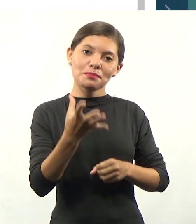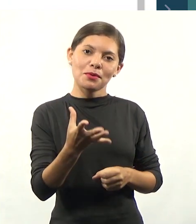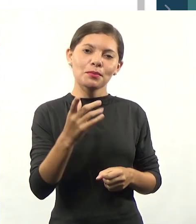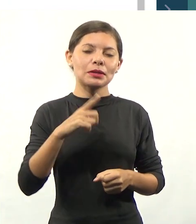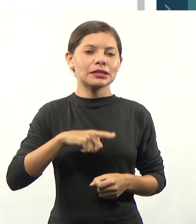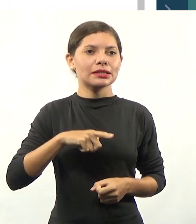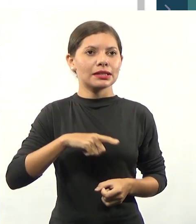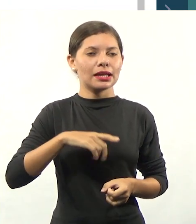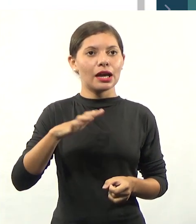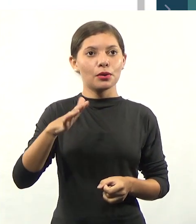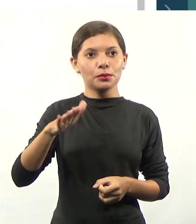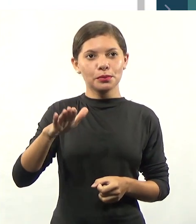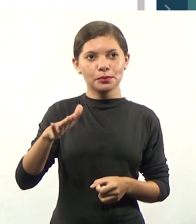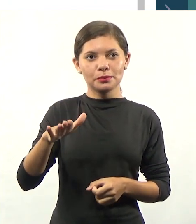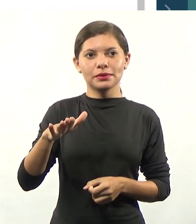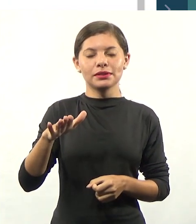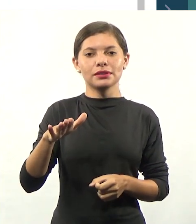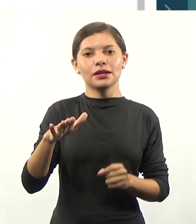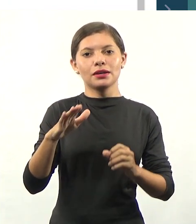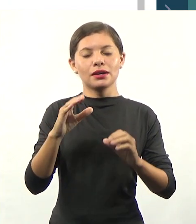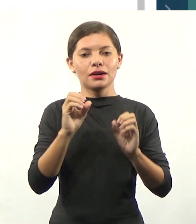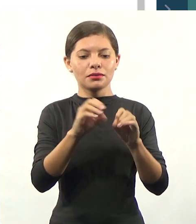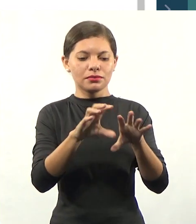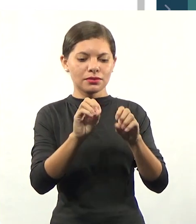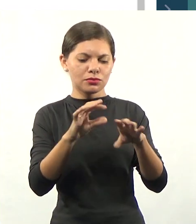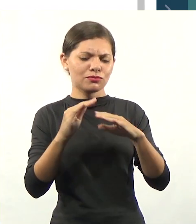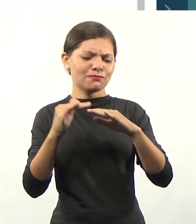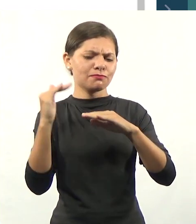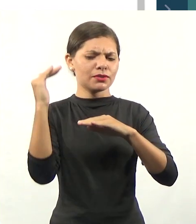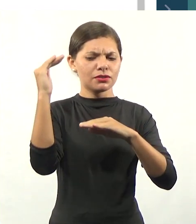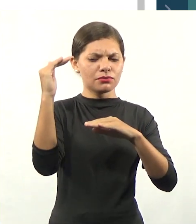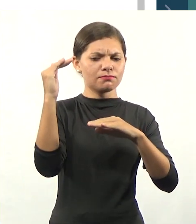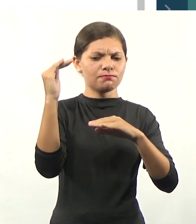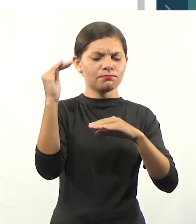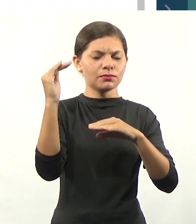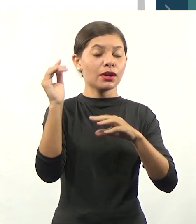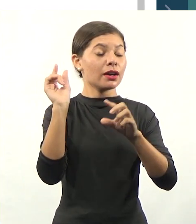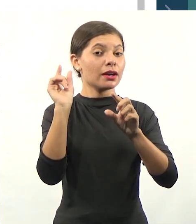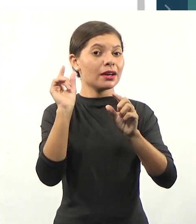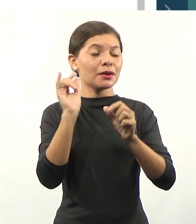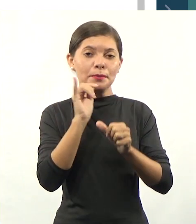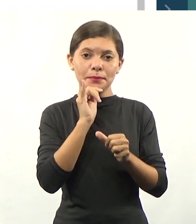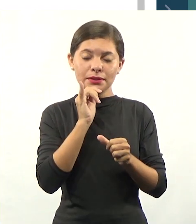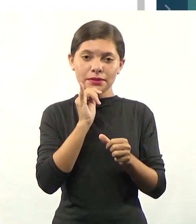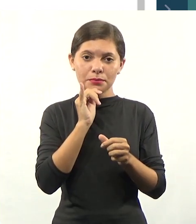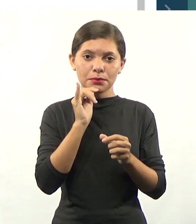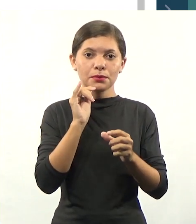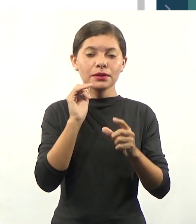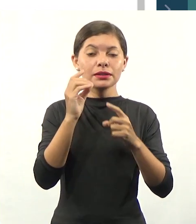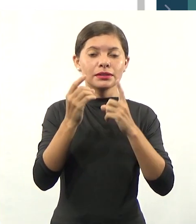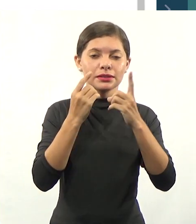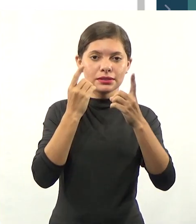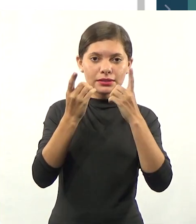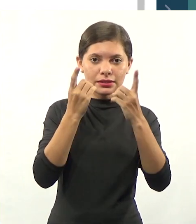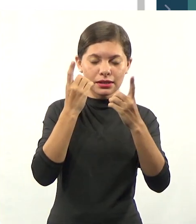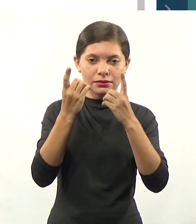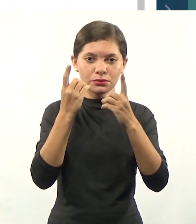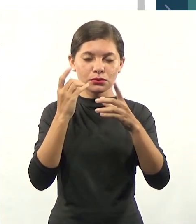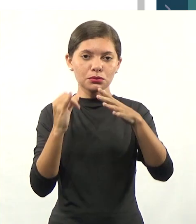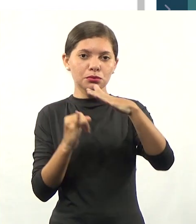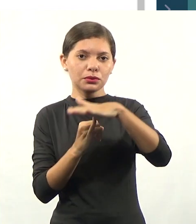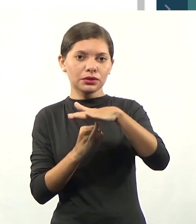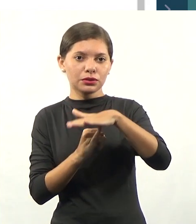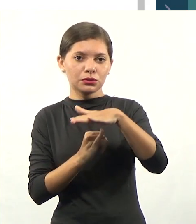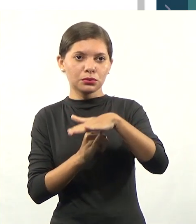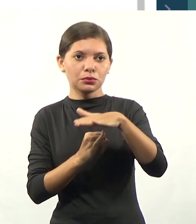questões com relação ao ensino superior. Entre elas, a gente trouxe esses dados aqui do Instituto Semesp